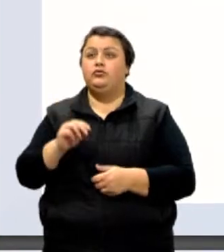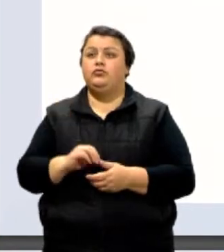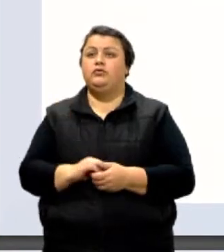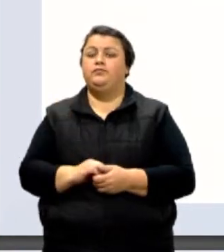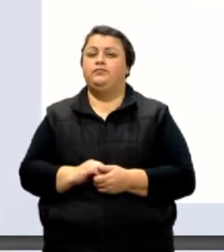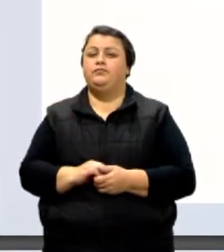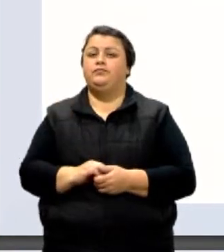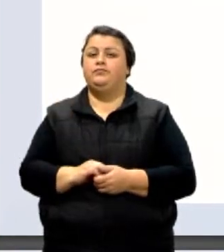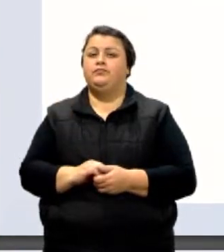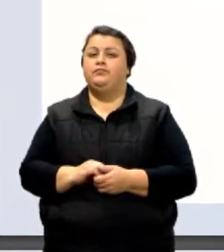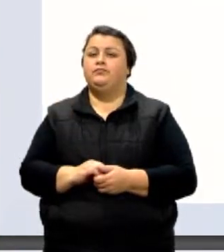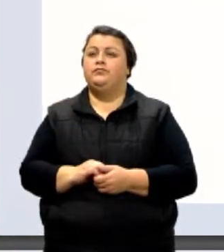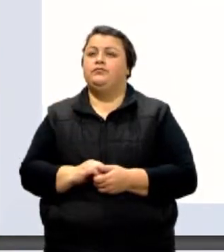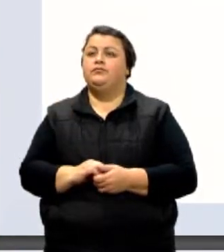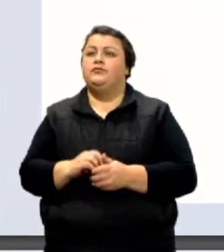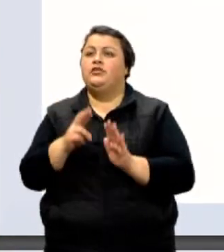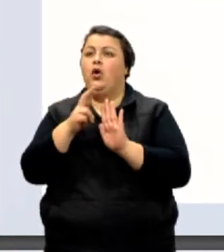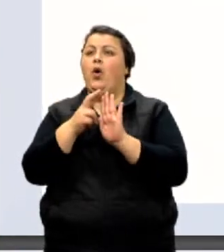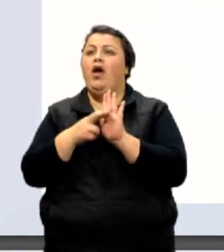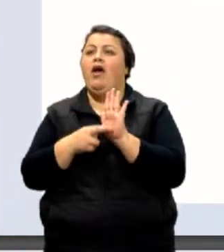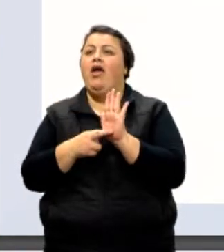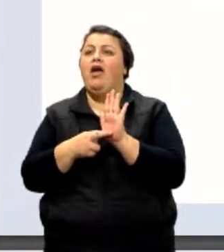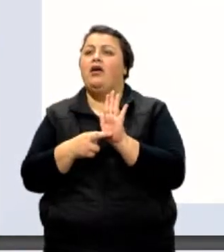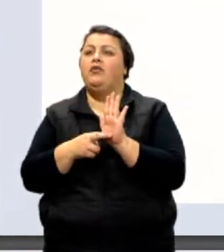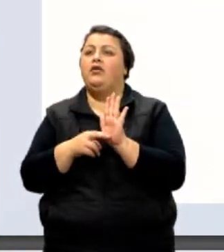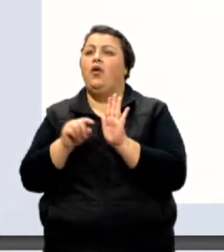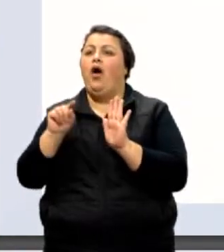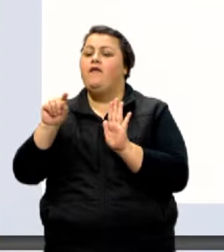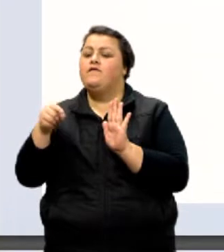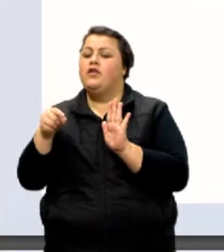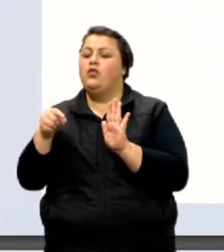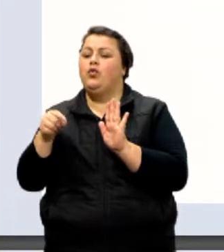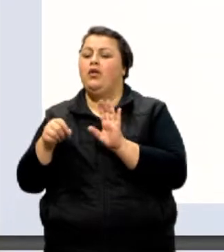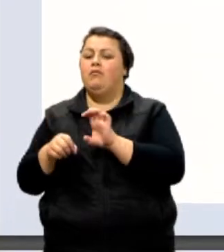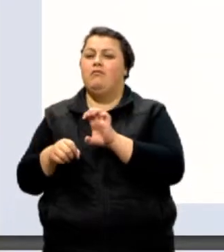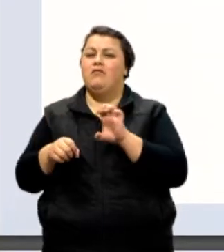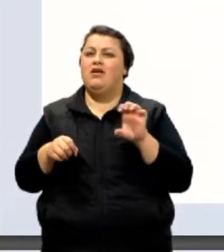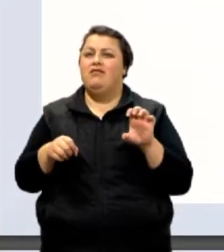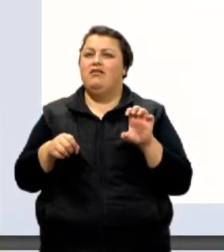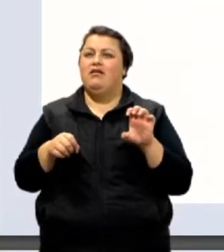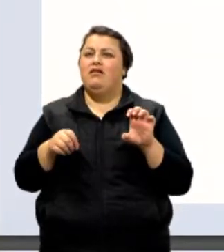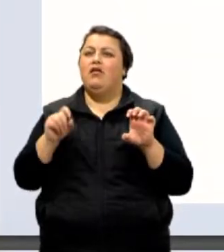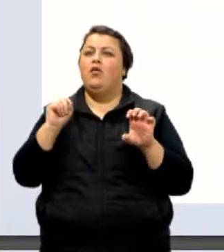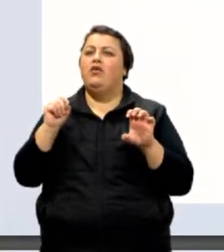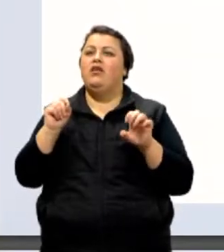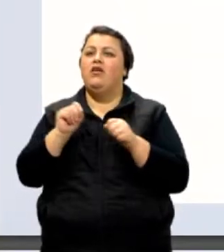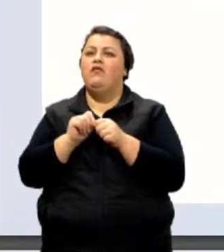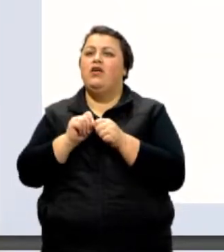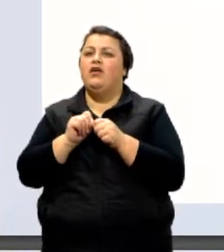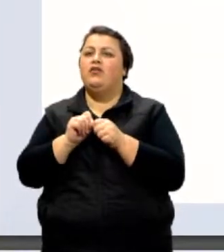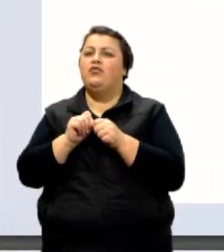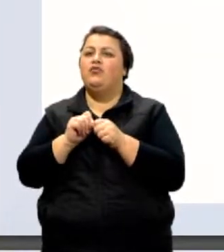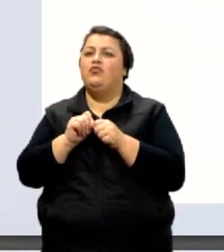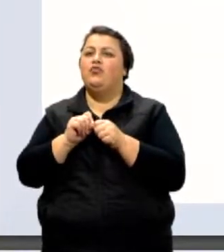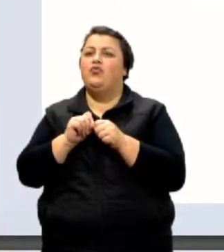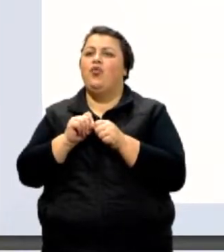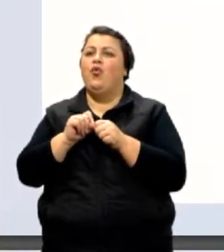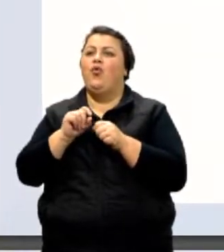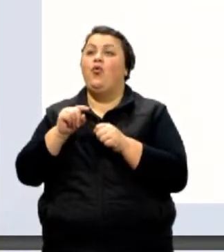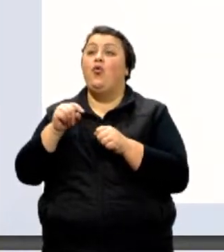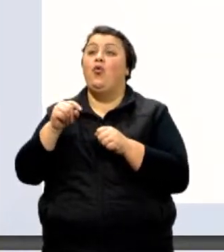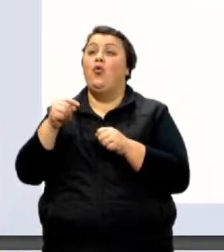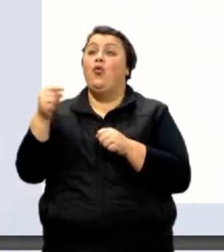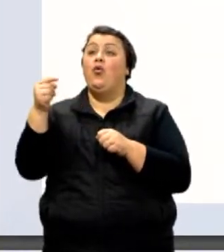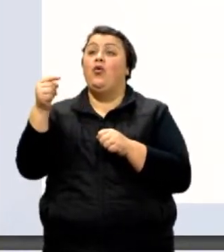A regra que eu estou utilizando é essa aqui, gente. Se a vírgula desloca para a esquerda, o que eu faço no expoente? Somo ao